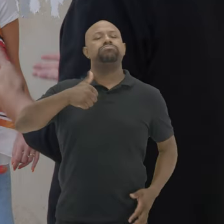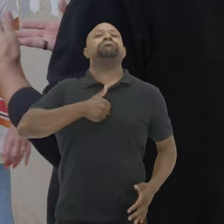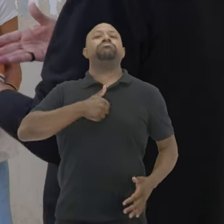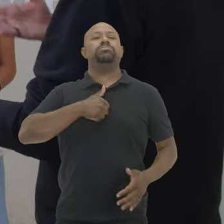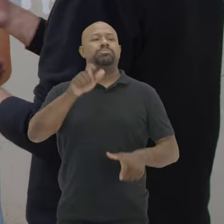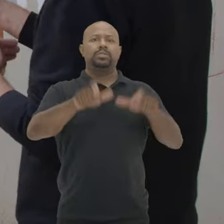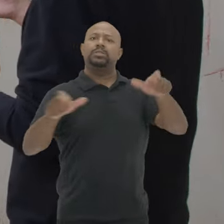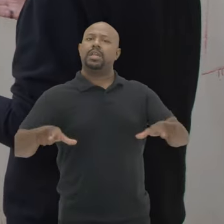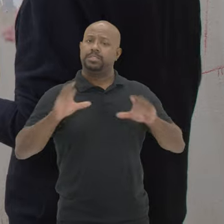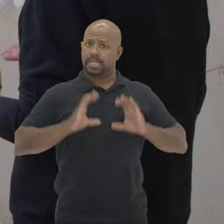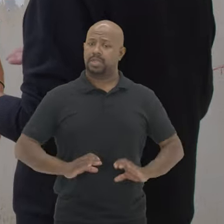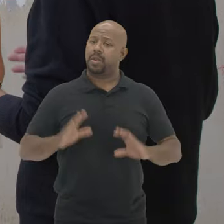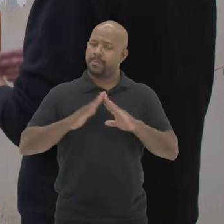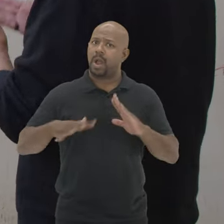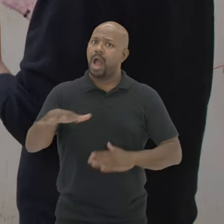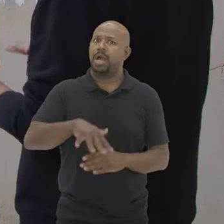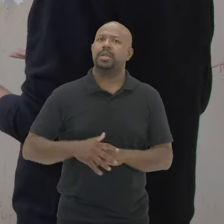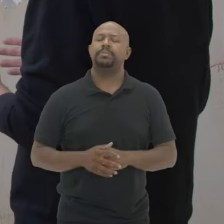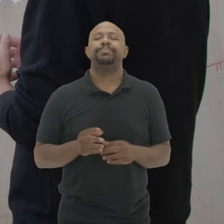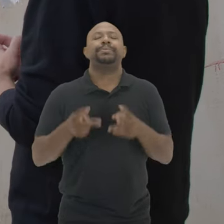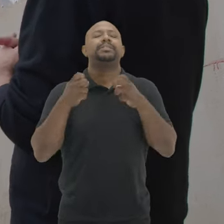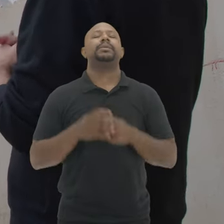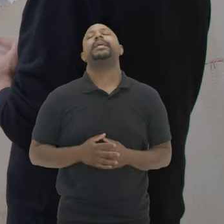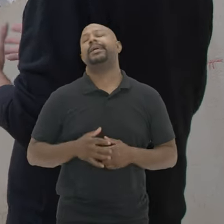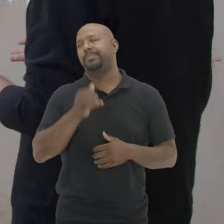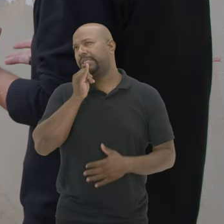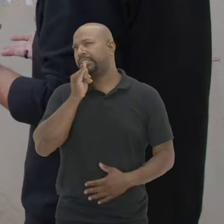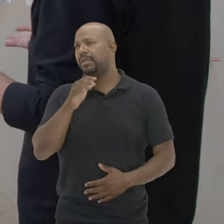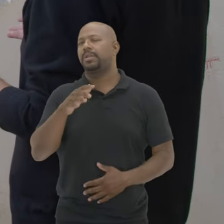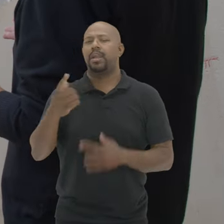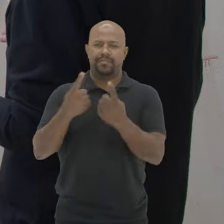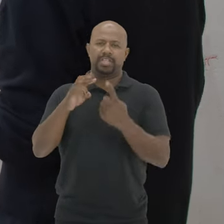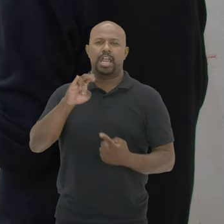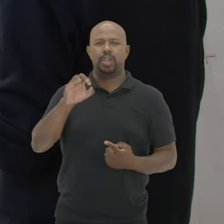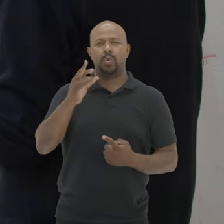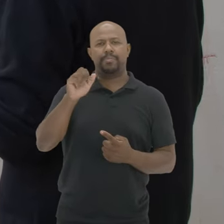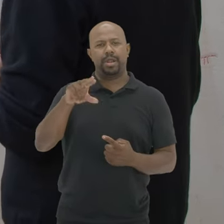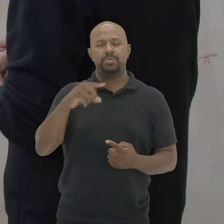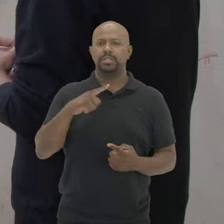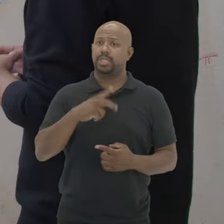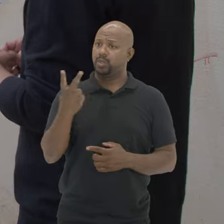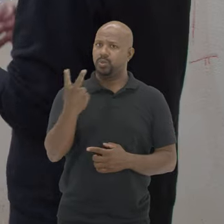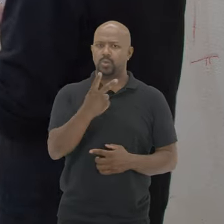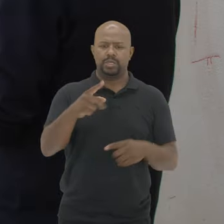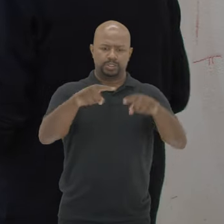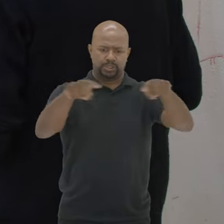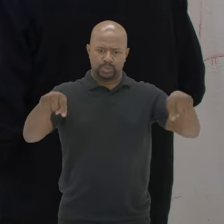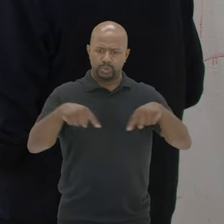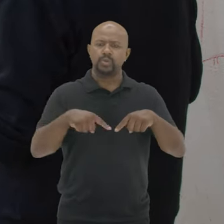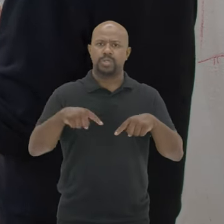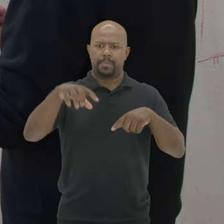a autoestima Do cidadão Que ao perceber Por exemplo Que na Avenida Rio Branco A gente tem duas